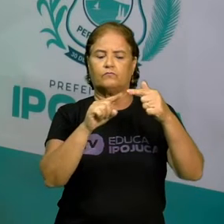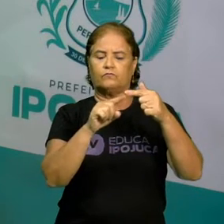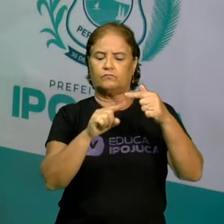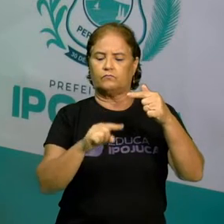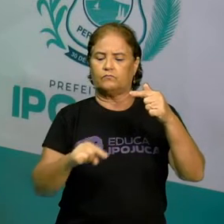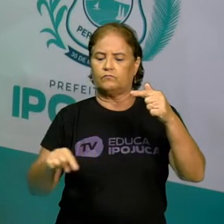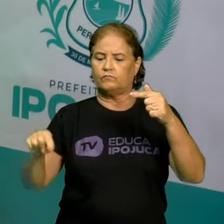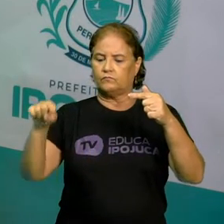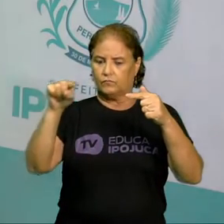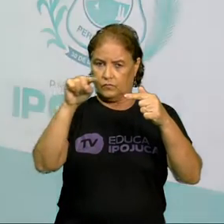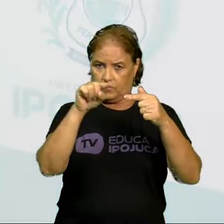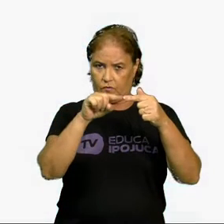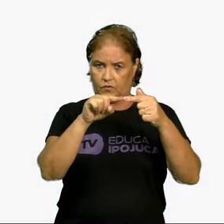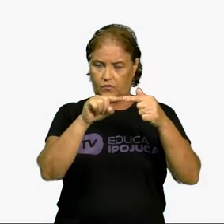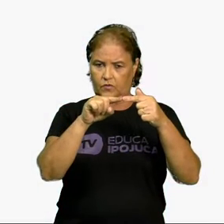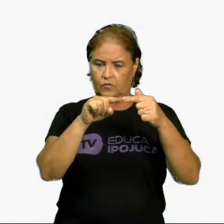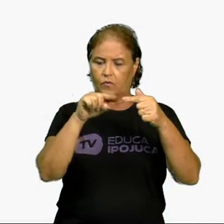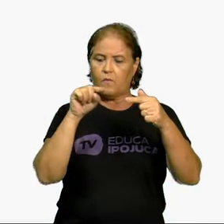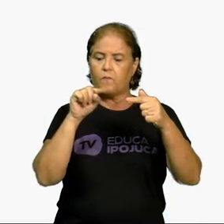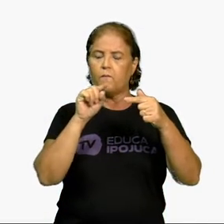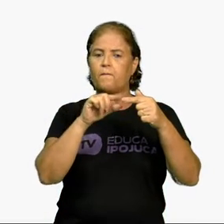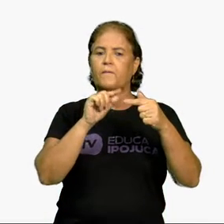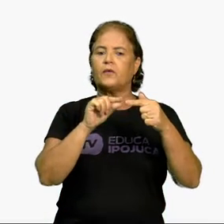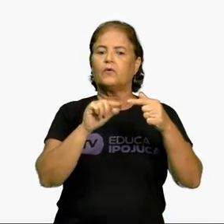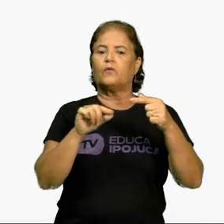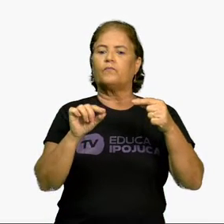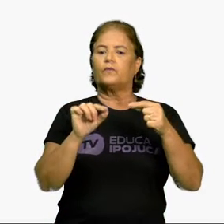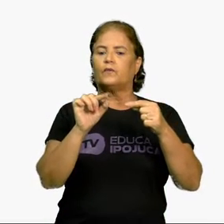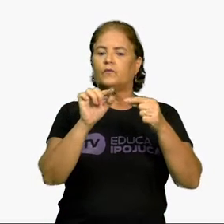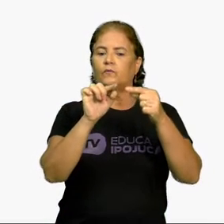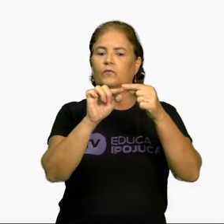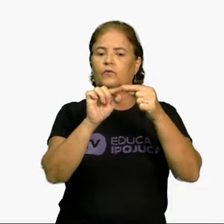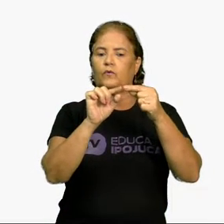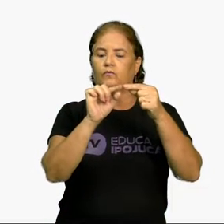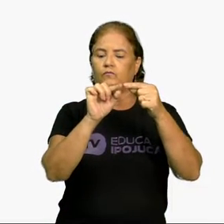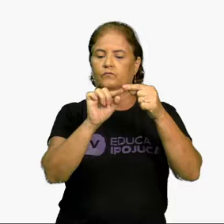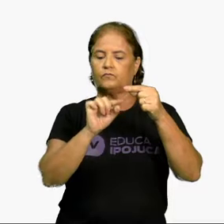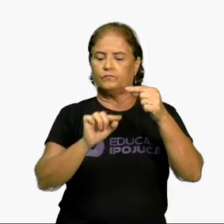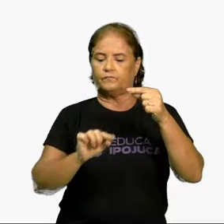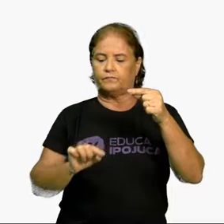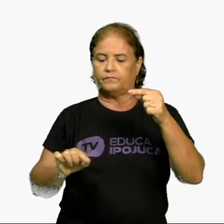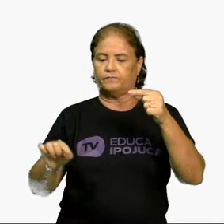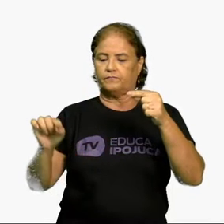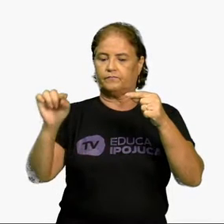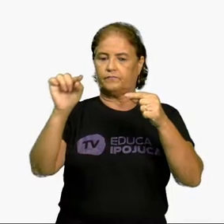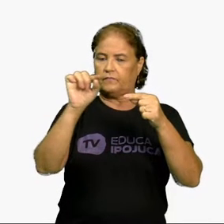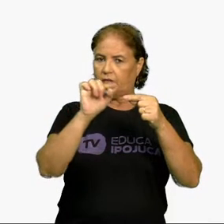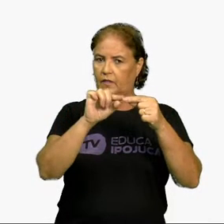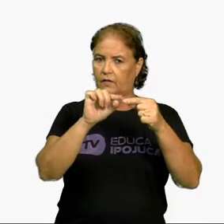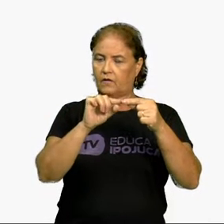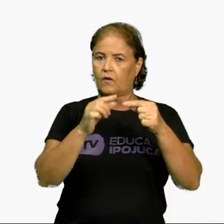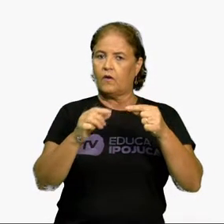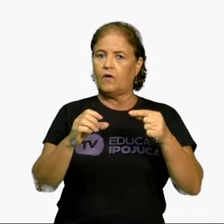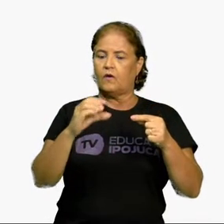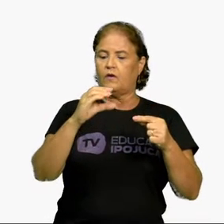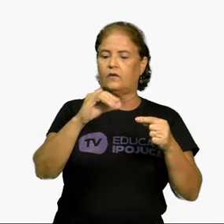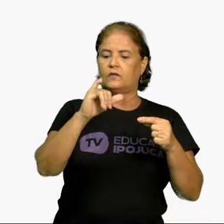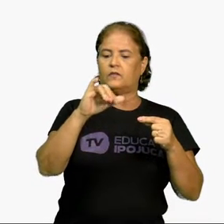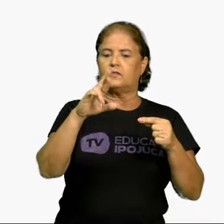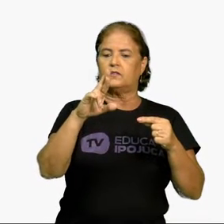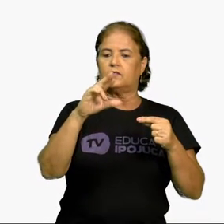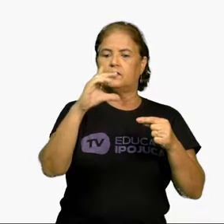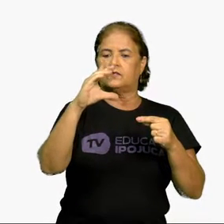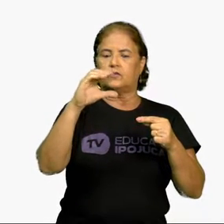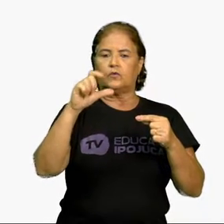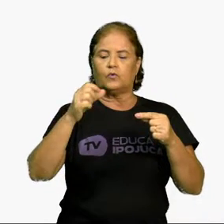pegou a circunferência, circunferência, gente, é o contorno vermelho. Círculo é o interior amarelo,